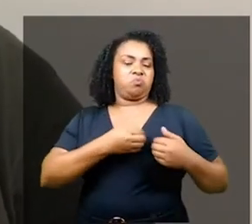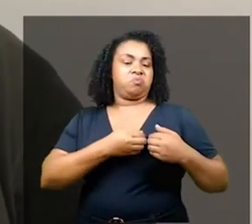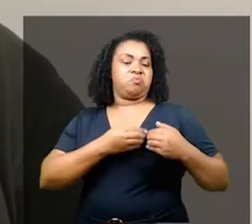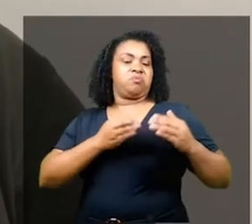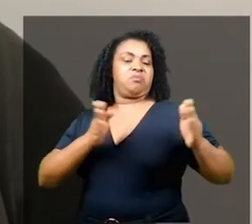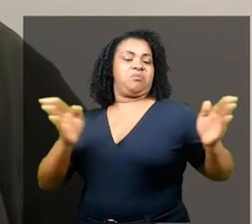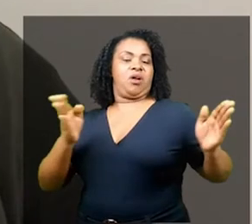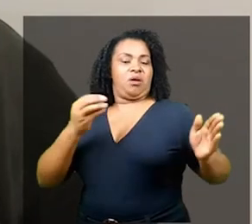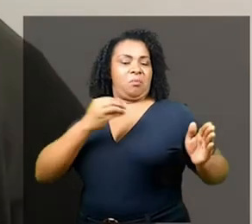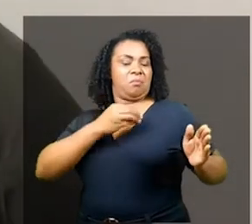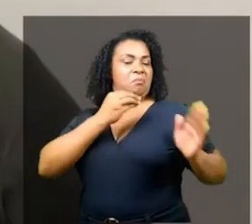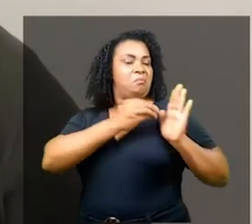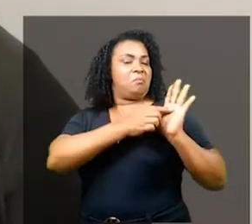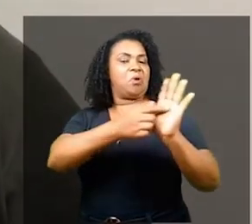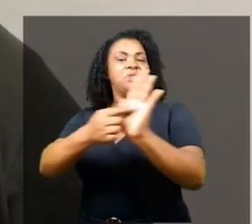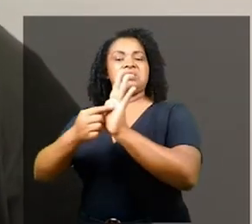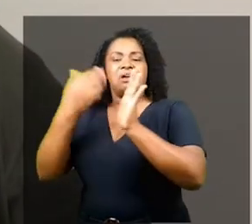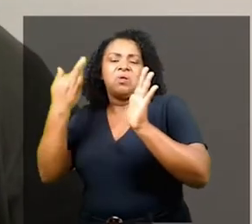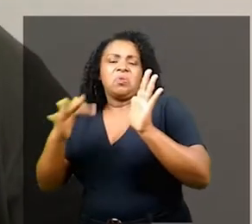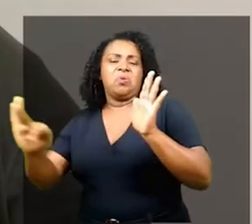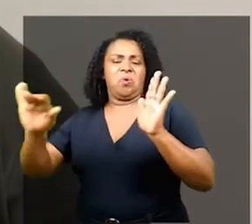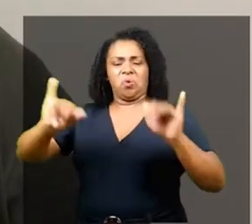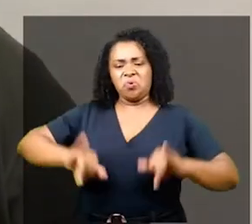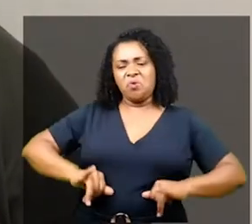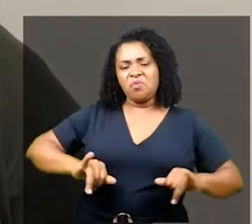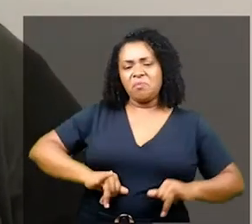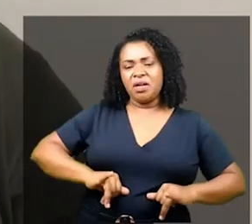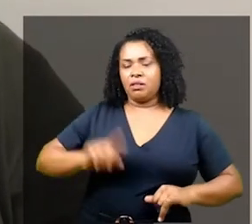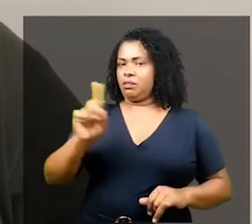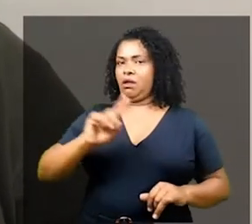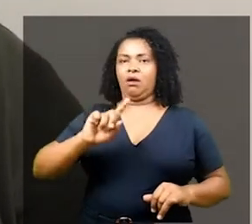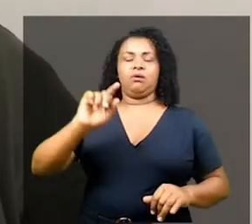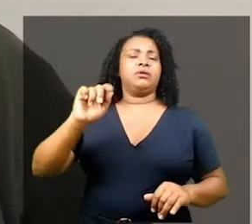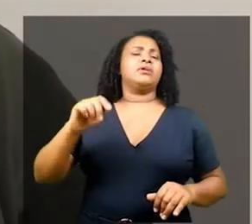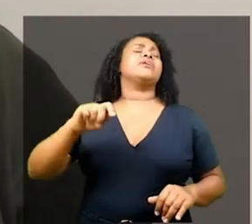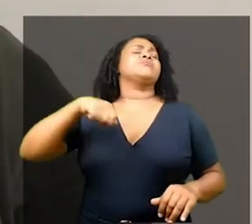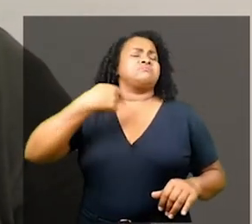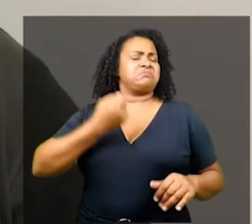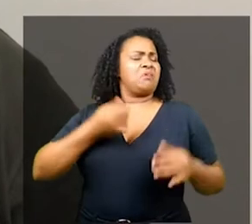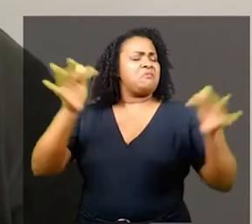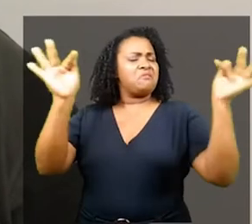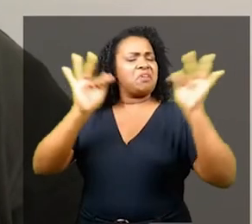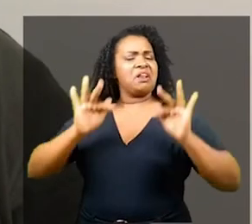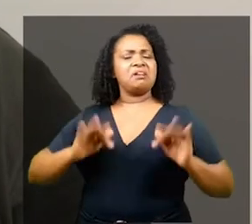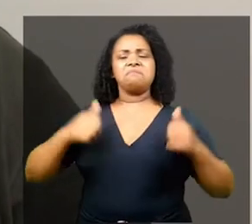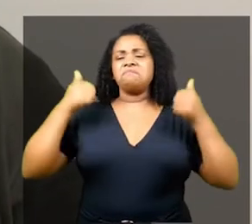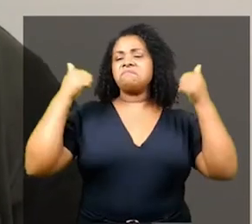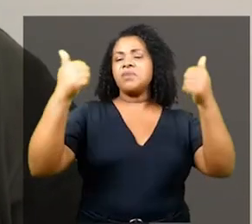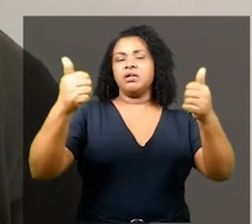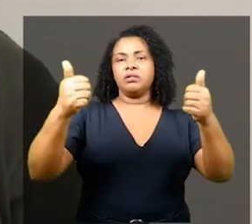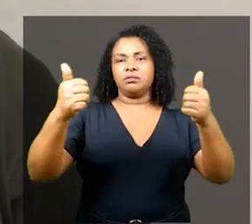feridas. Aliás, eu estou muito bem. Obrigada. Me corrijam se eu estiver errada.